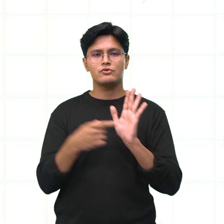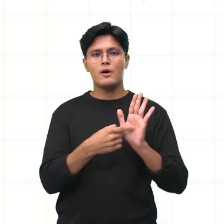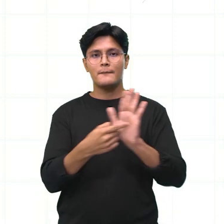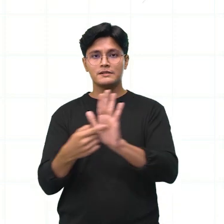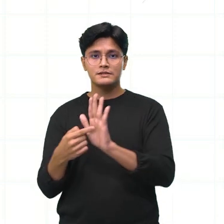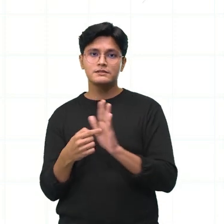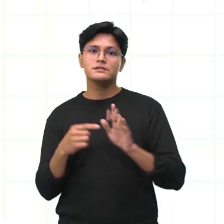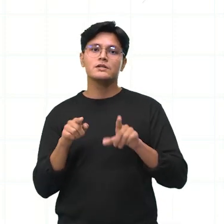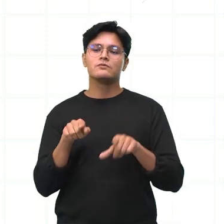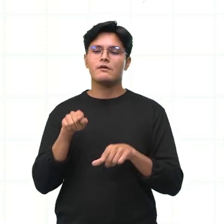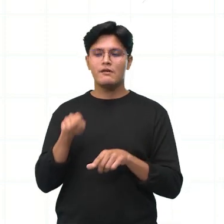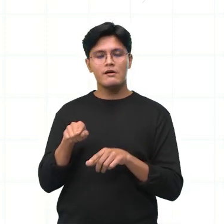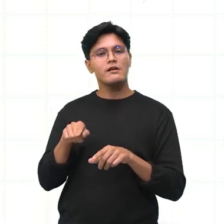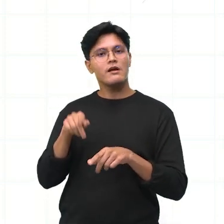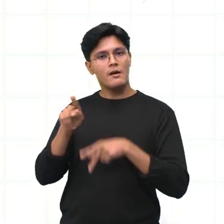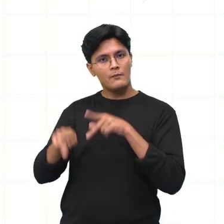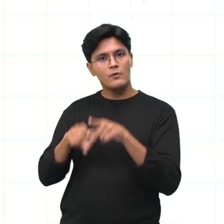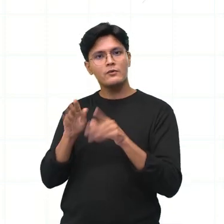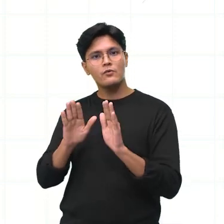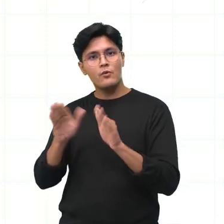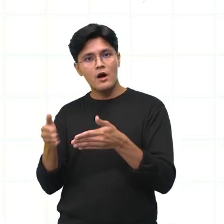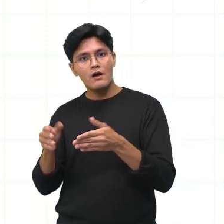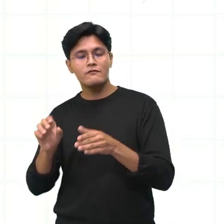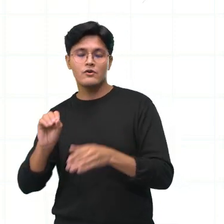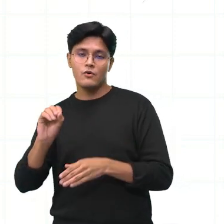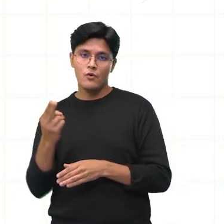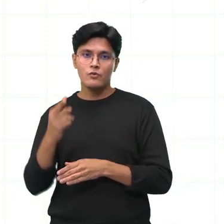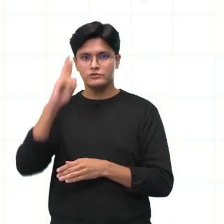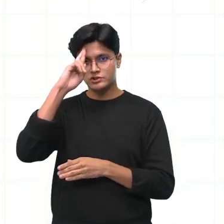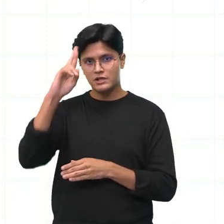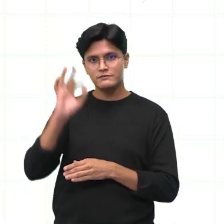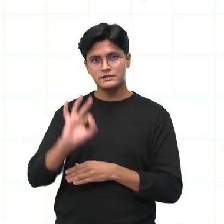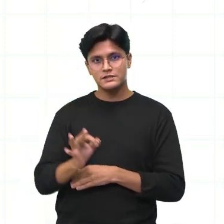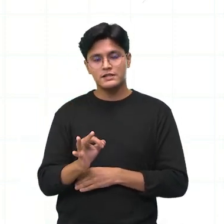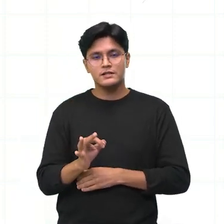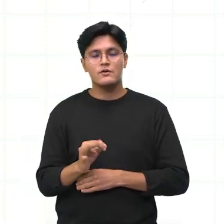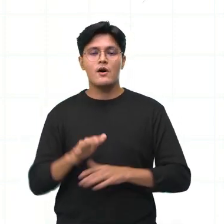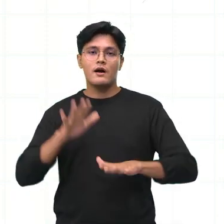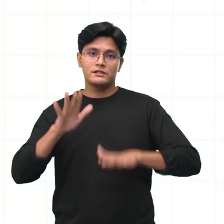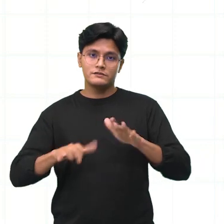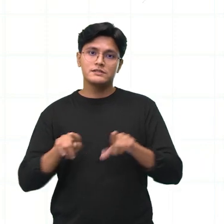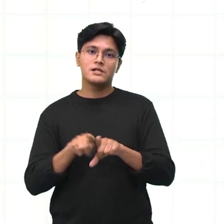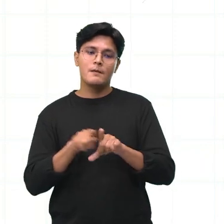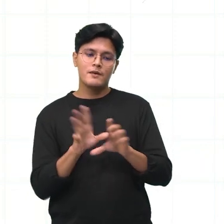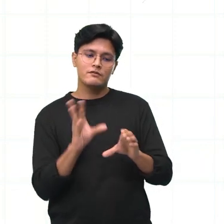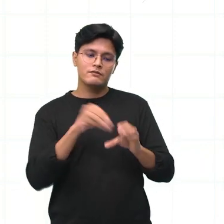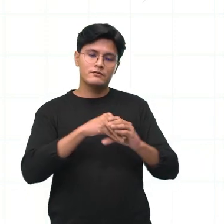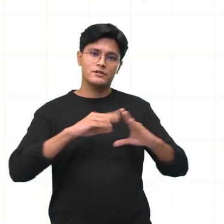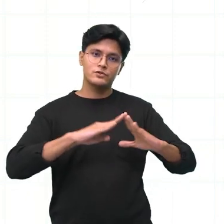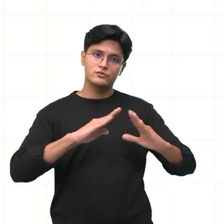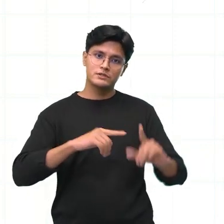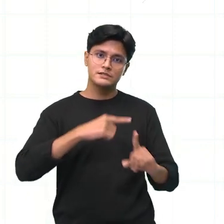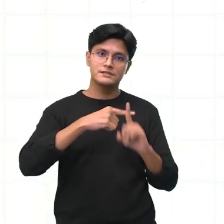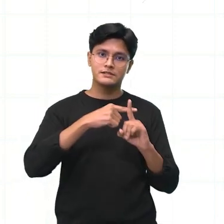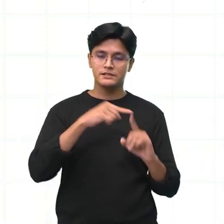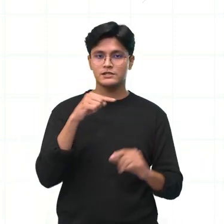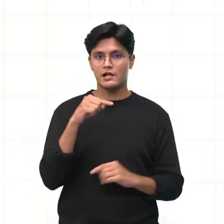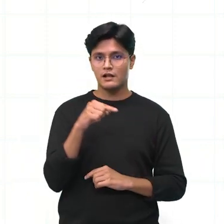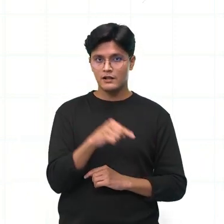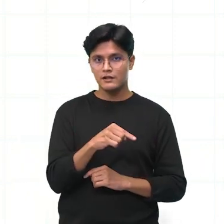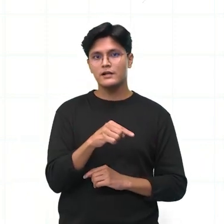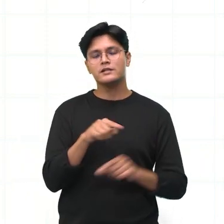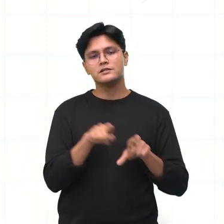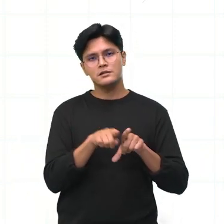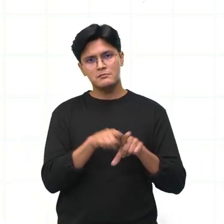o meu público-alvo, né? Assim como um chefe, de repente, enfim. Às vezes até na igreja, né? Na igreja que a gente participa,